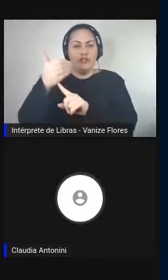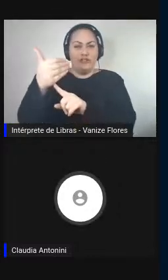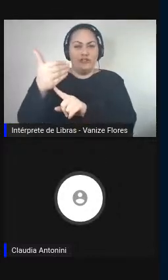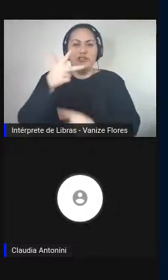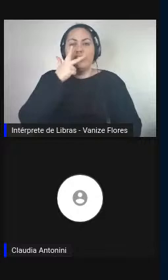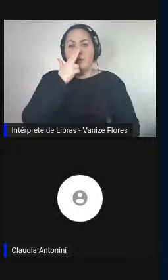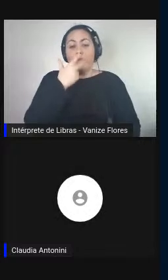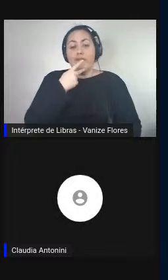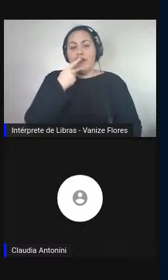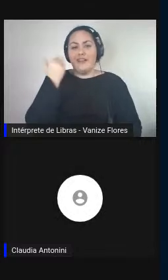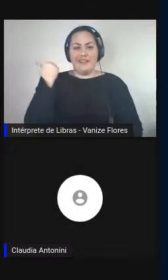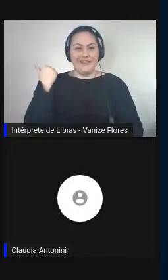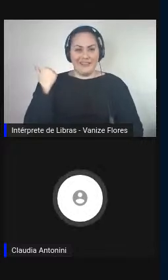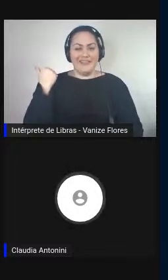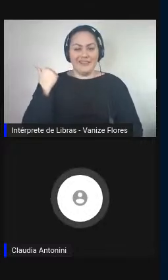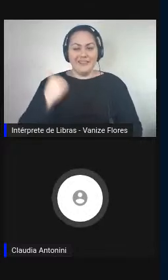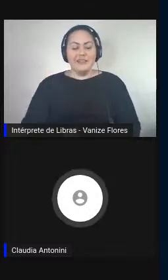antes,